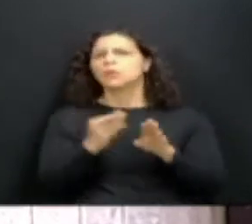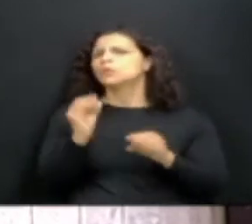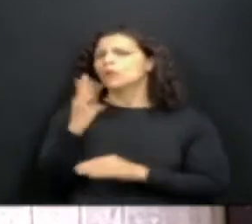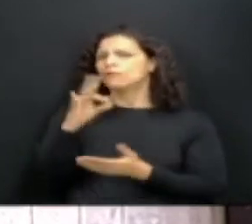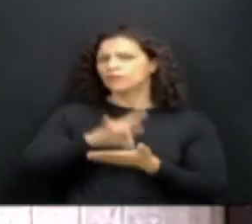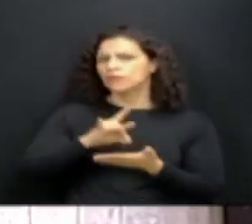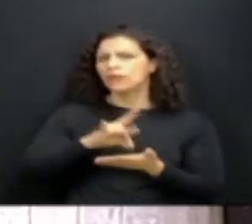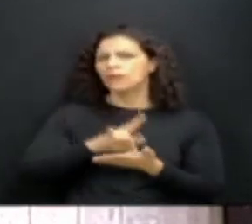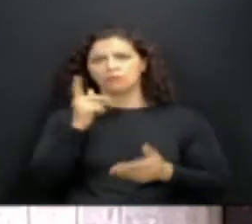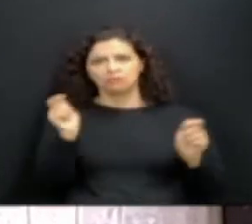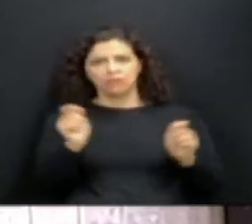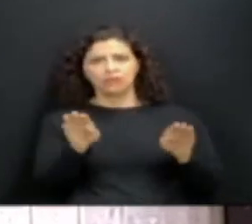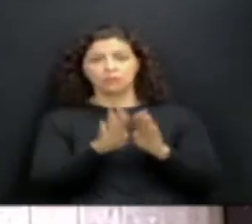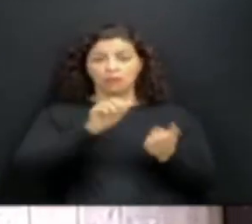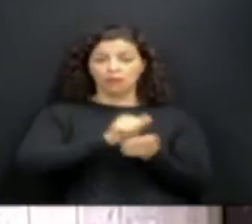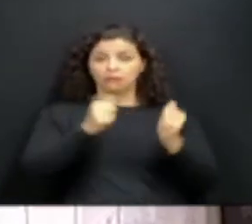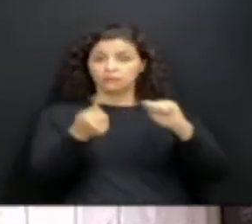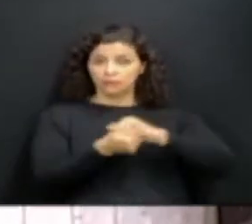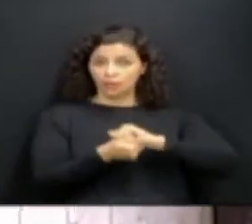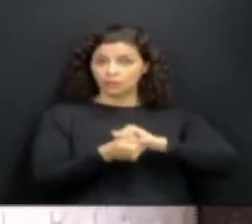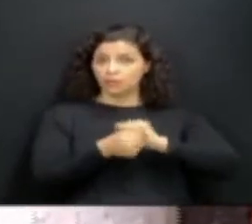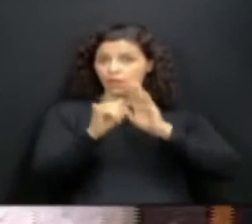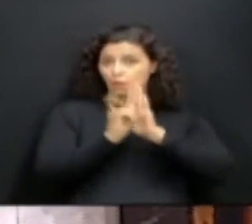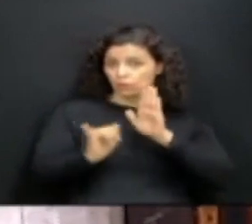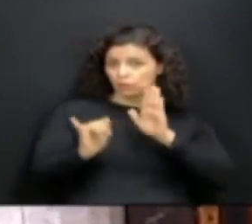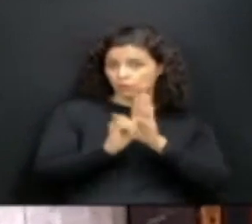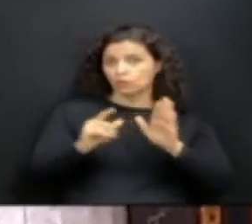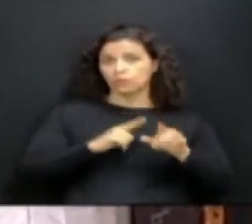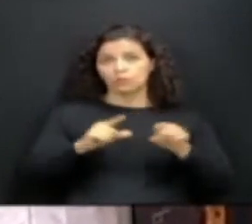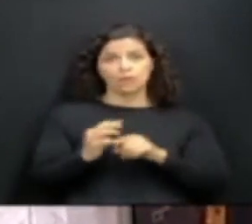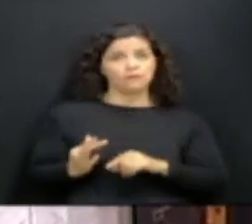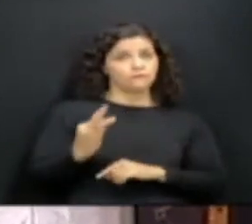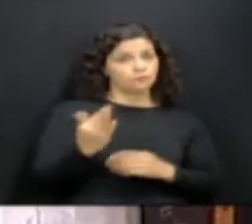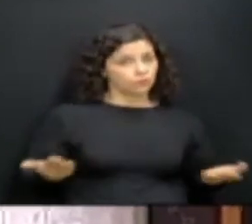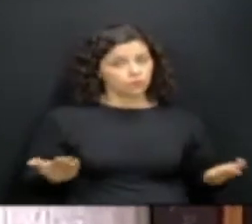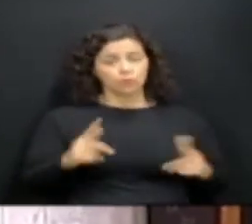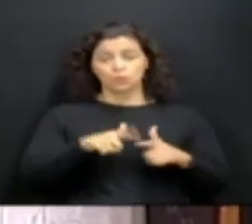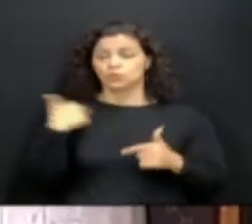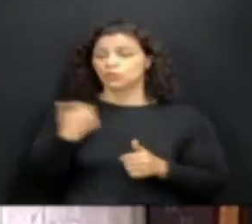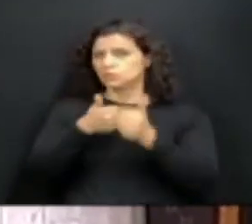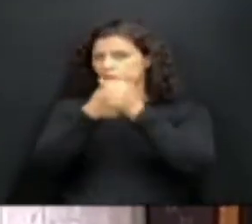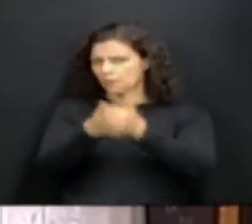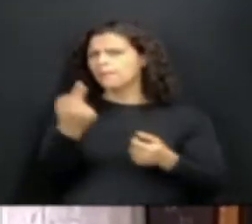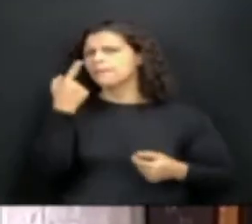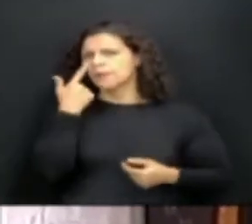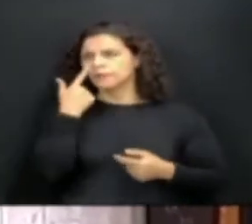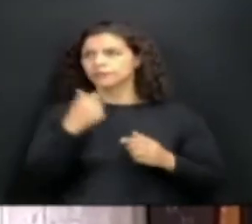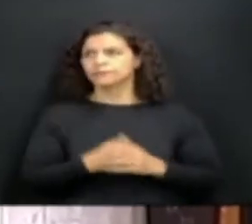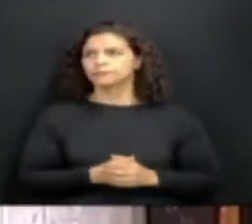há uma possível adequação ao edital mais à frente e estaremos acompanhando, porque,